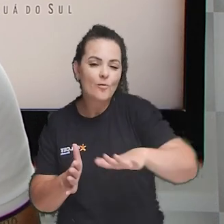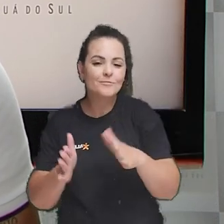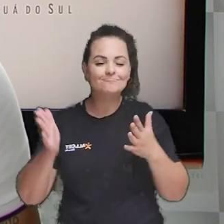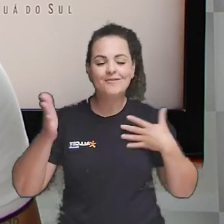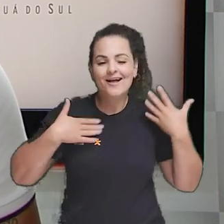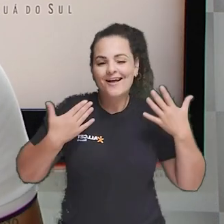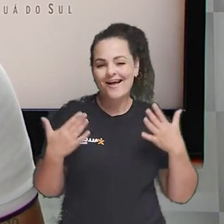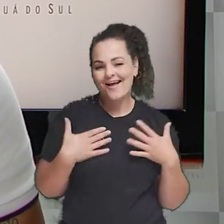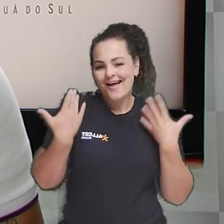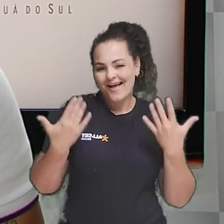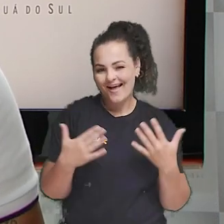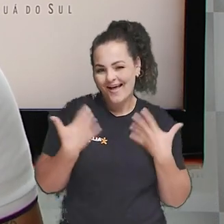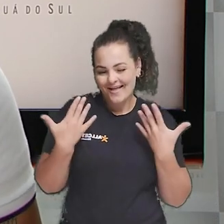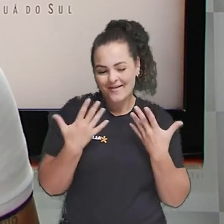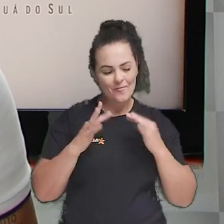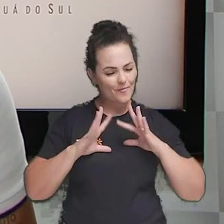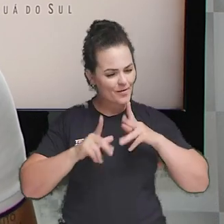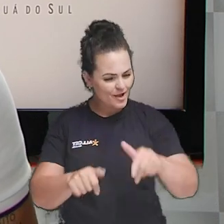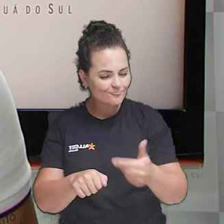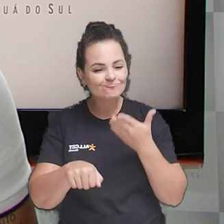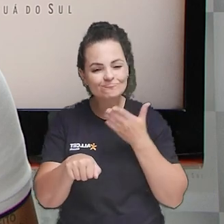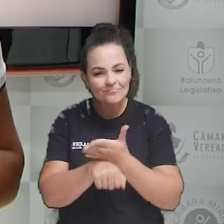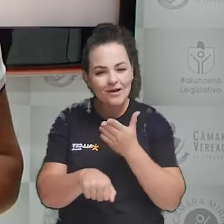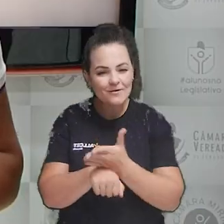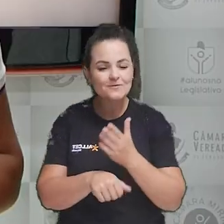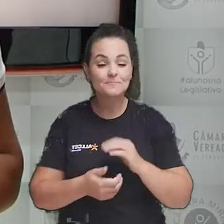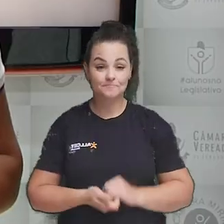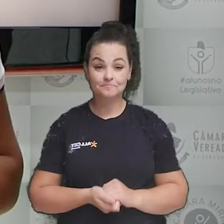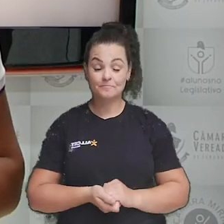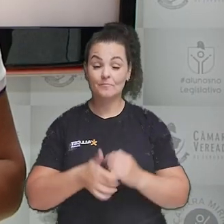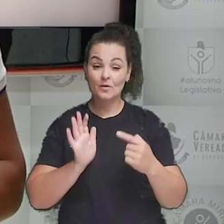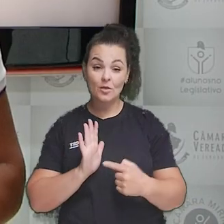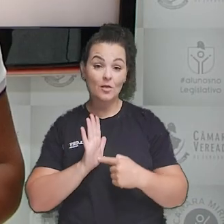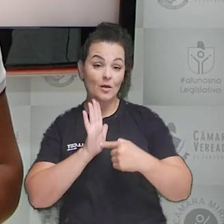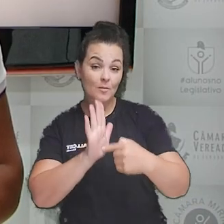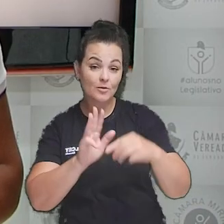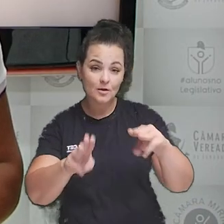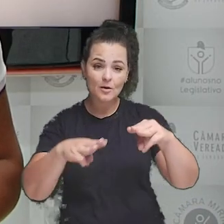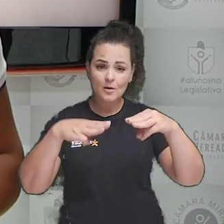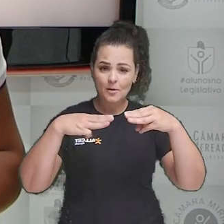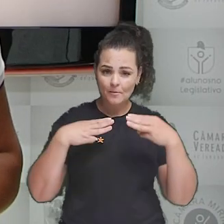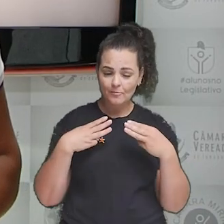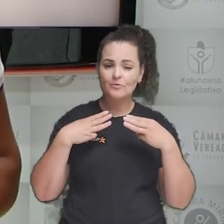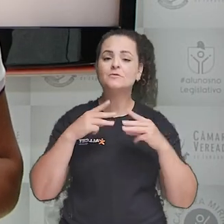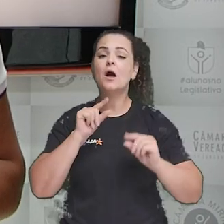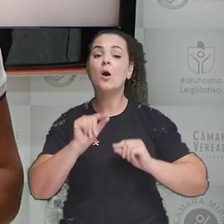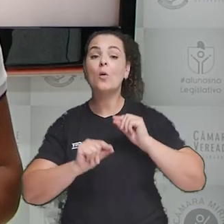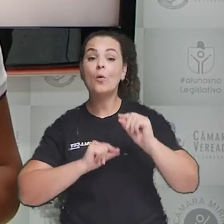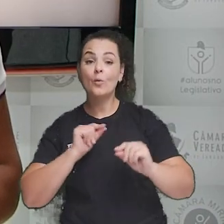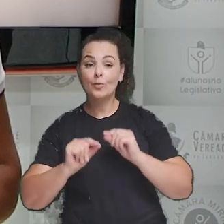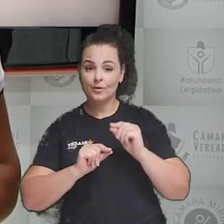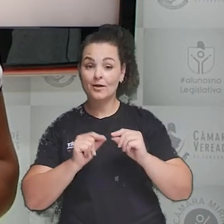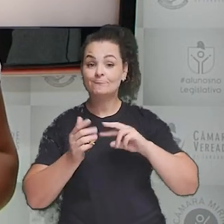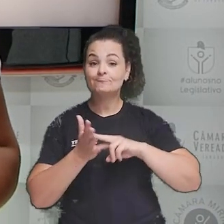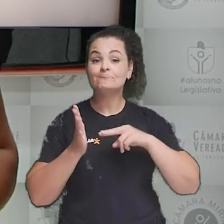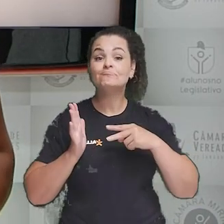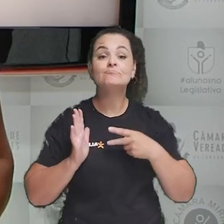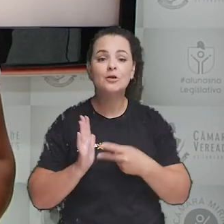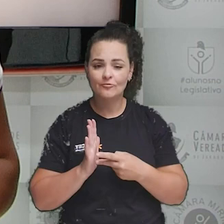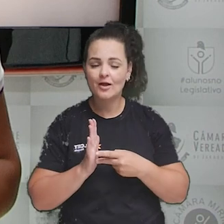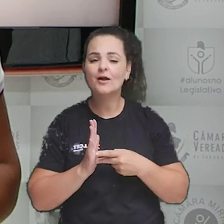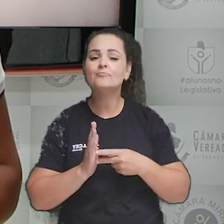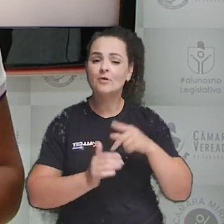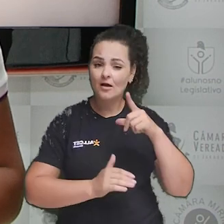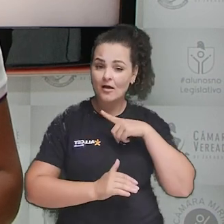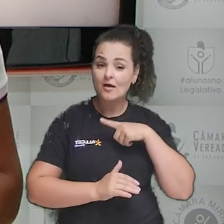alegria e diversão para todos os participantes. Outro aspecto destacado na moção é o papel significativo que o